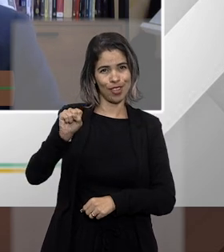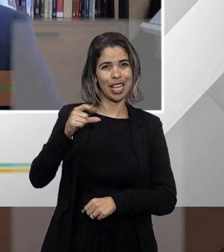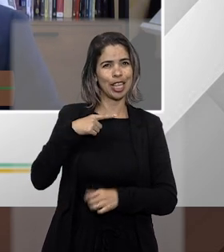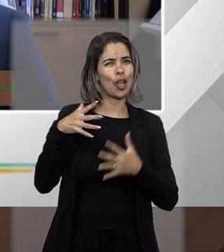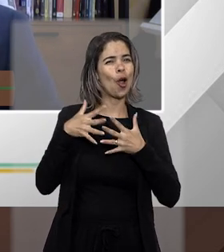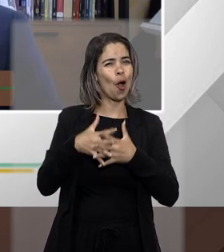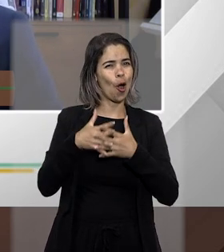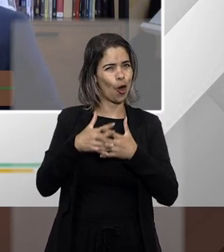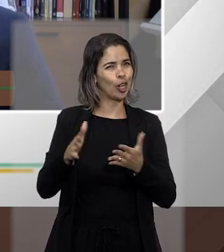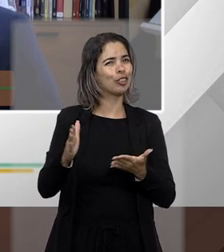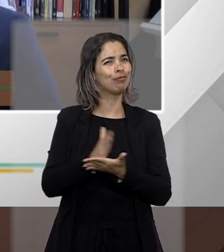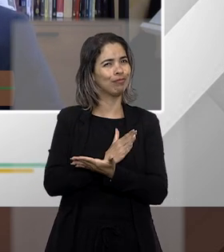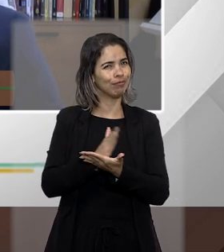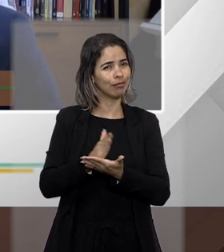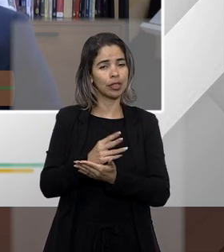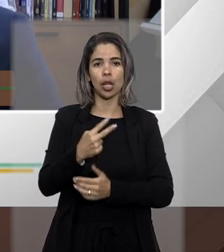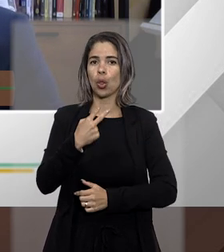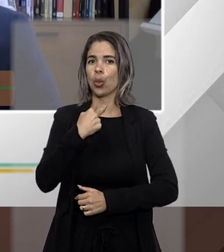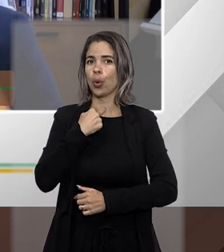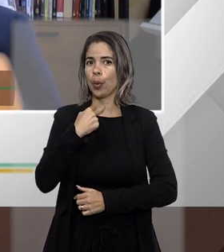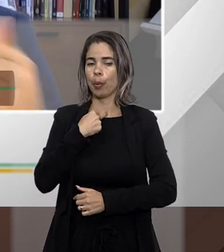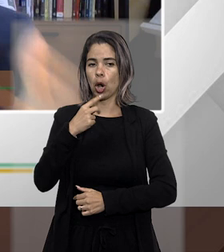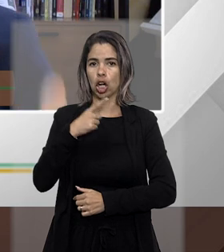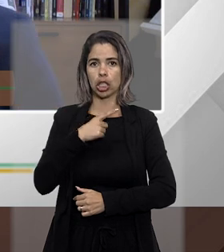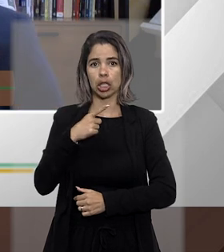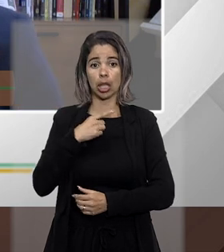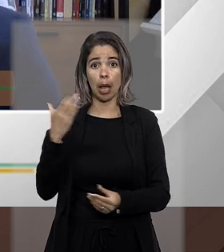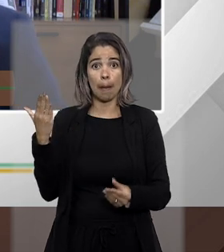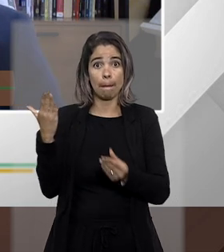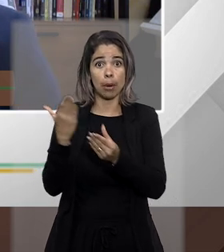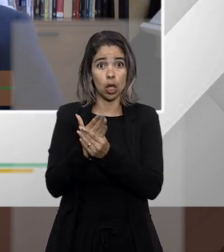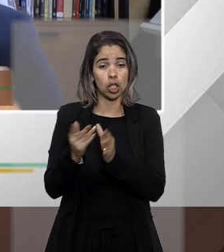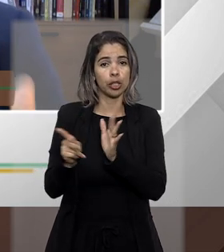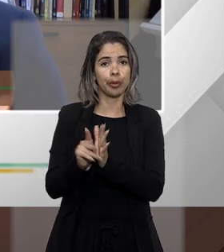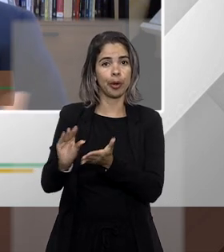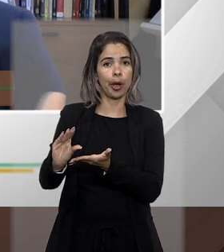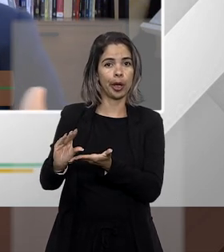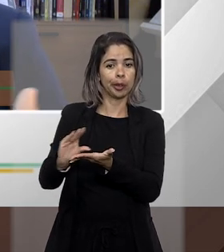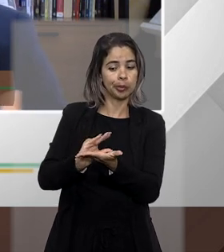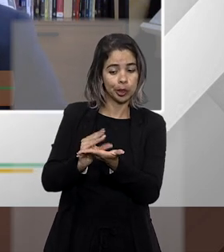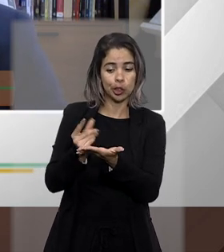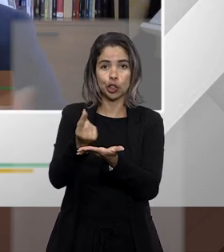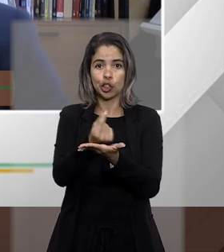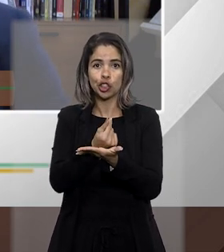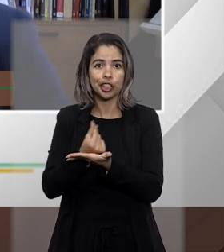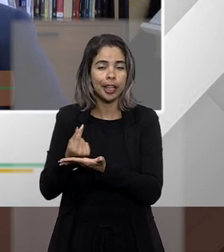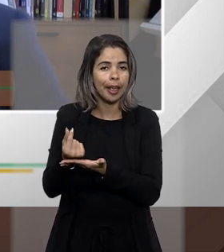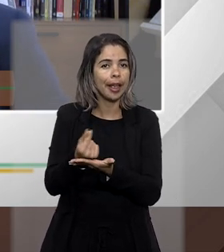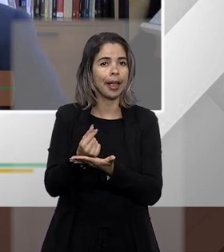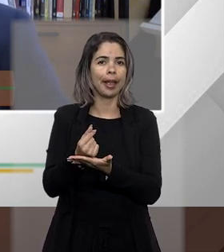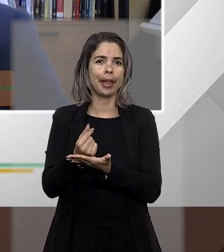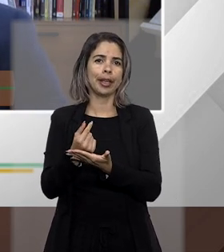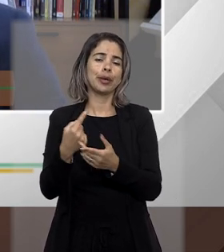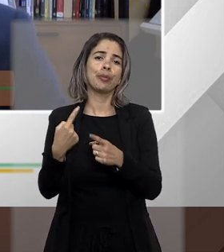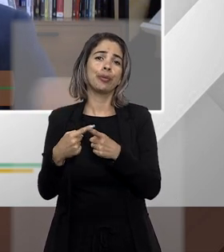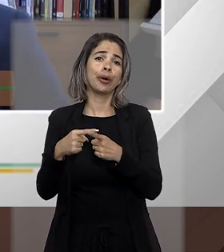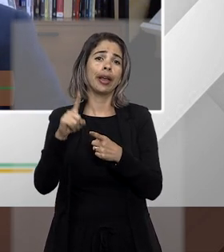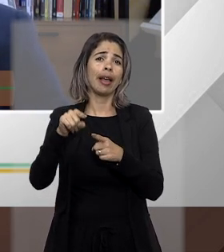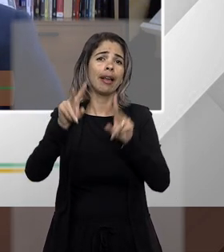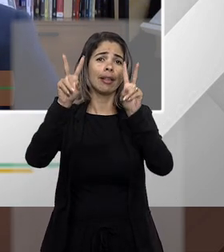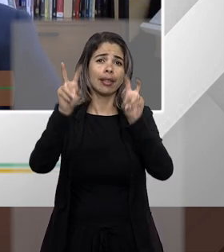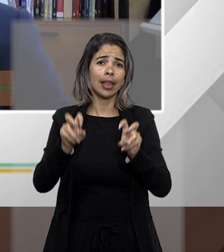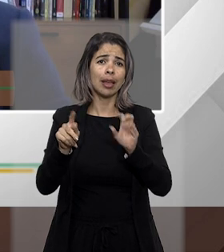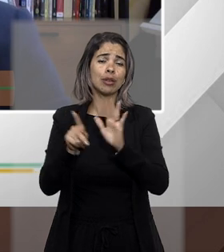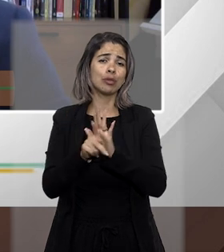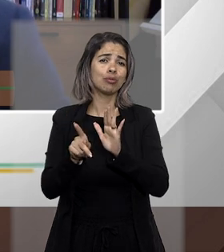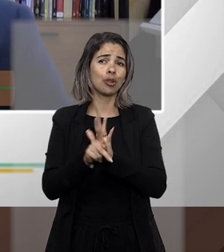uma ação cabível para uma ação de cobrança indenização justamente porque são questões subjetivas questões que geram